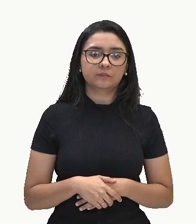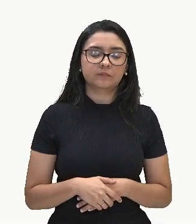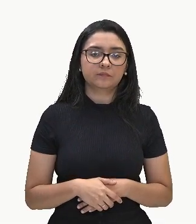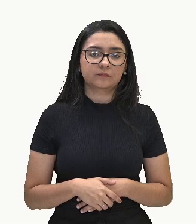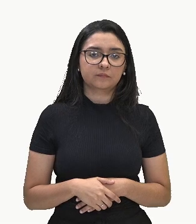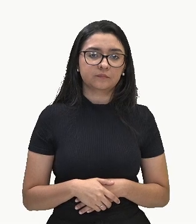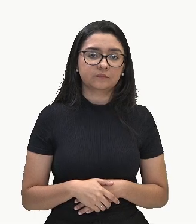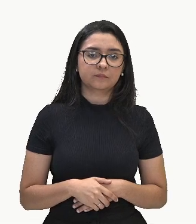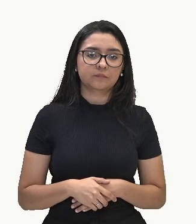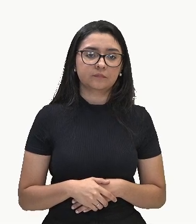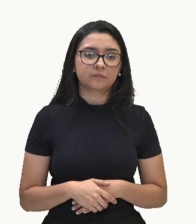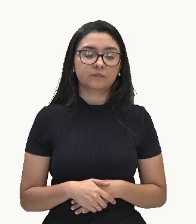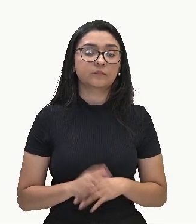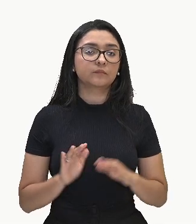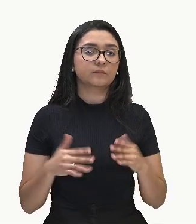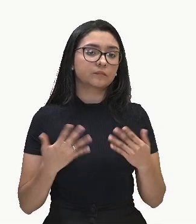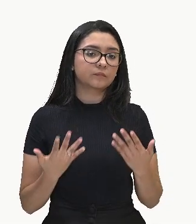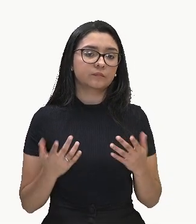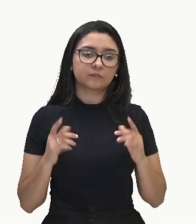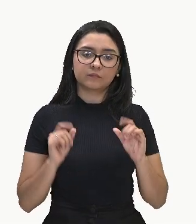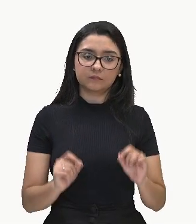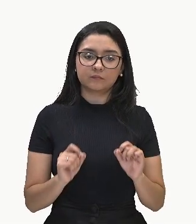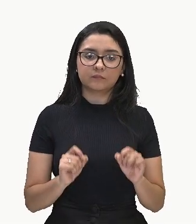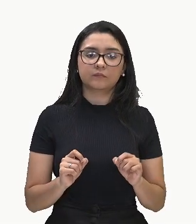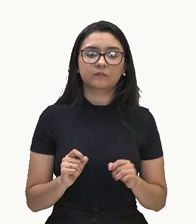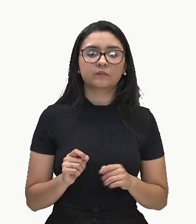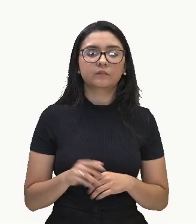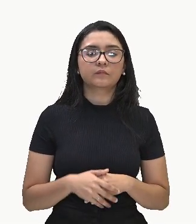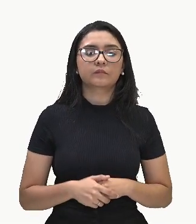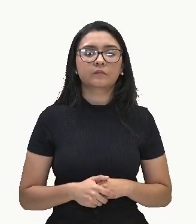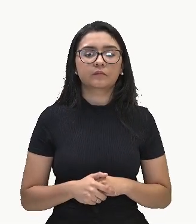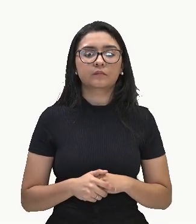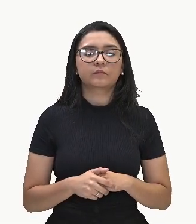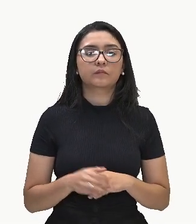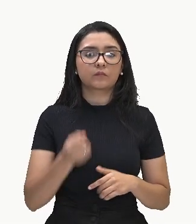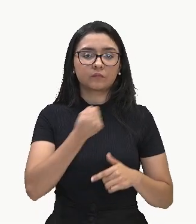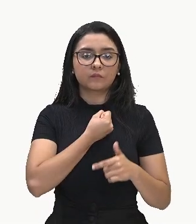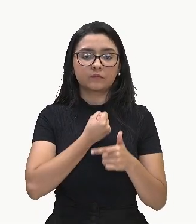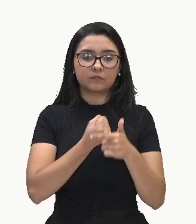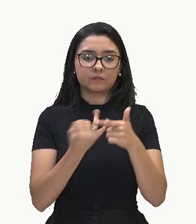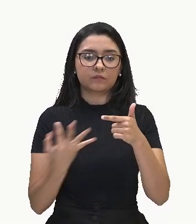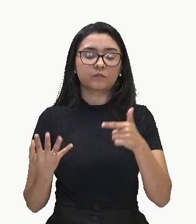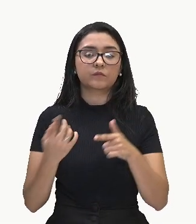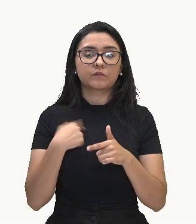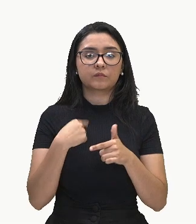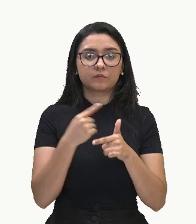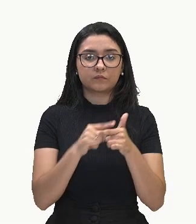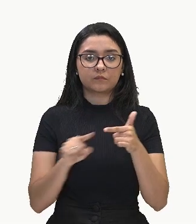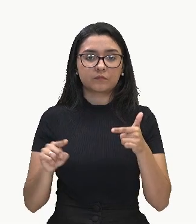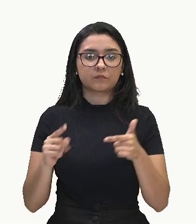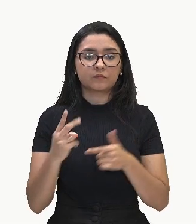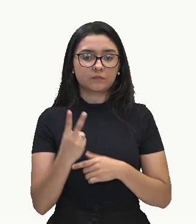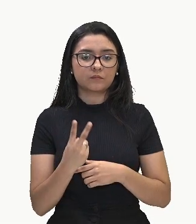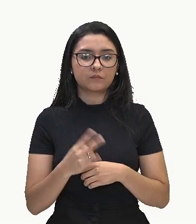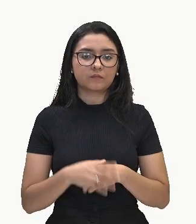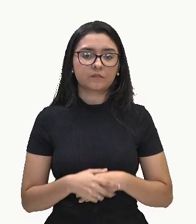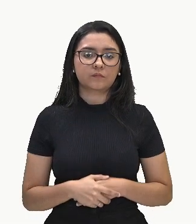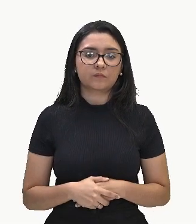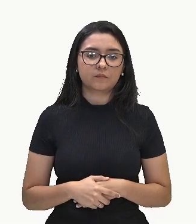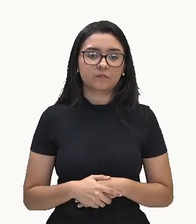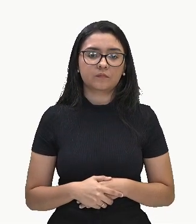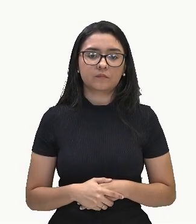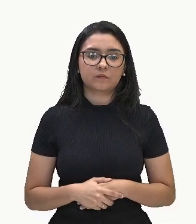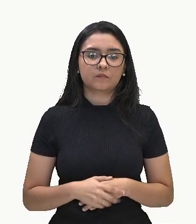a gente vai pegar aqui os nossos coeficientes e vai dividir por 2. Então,